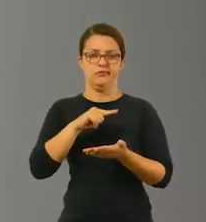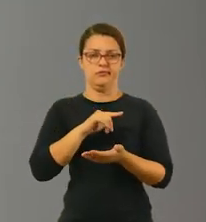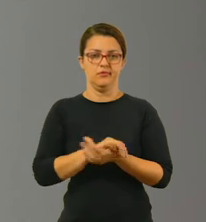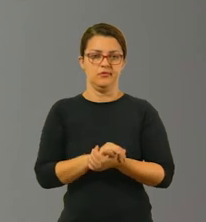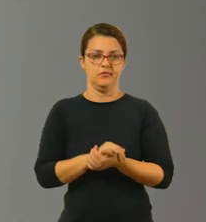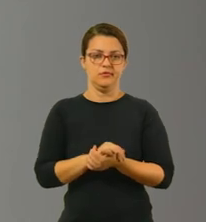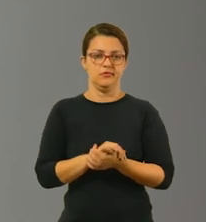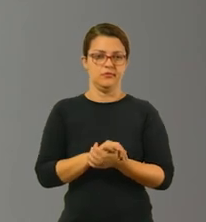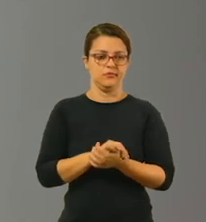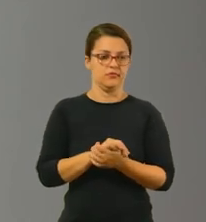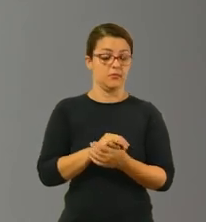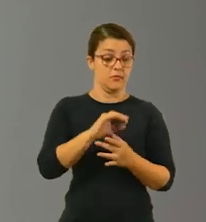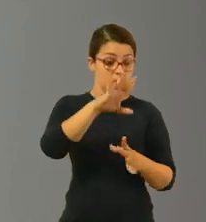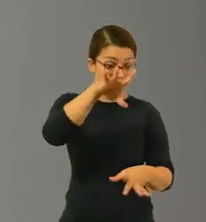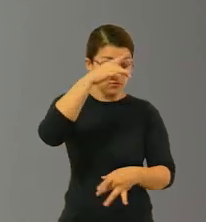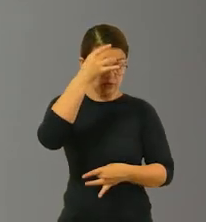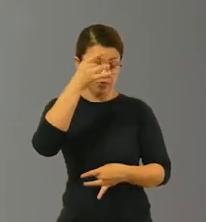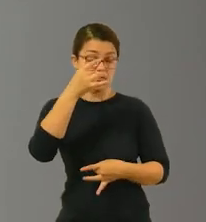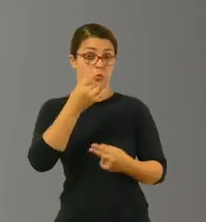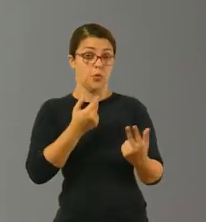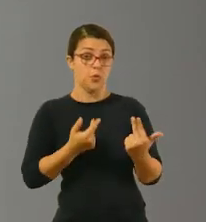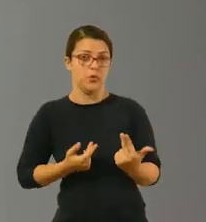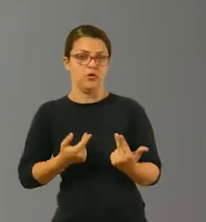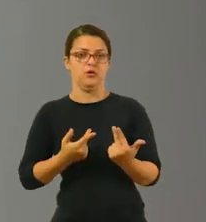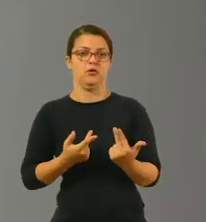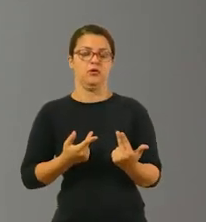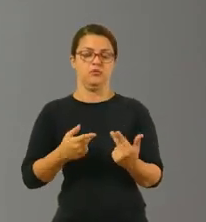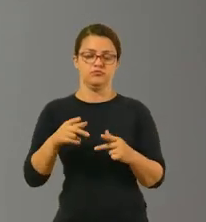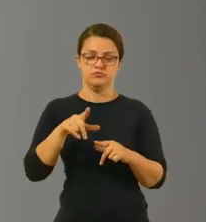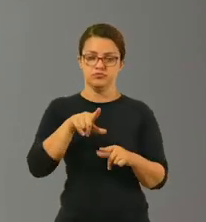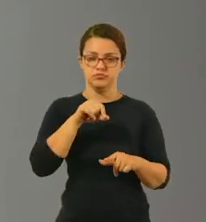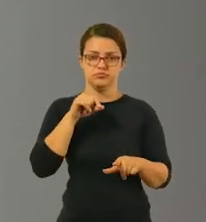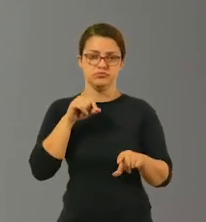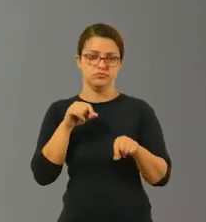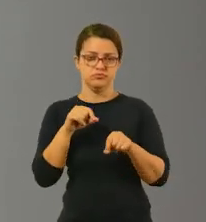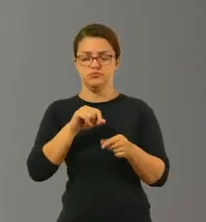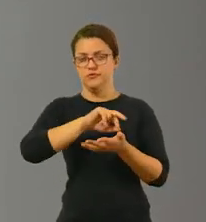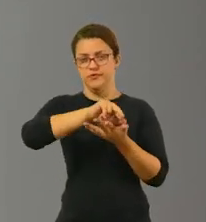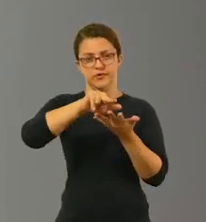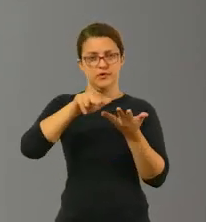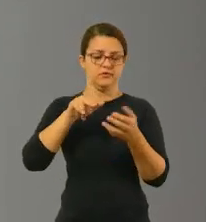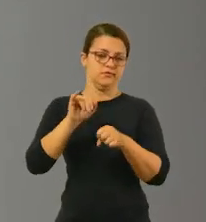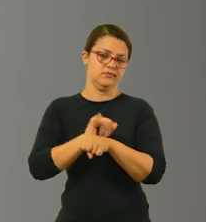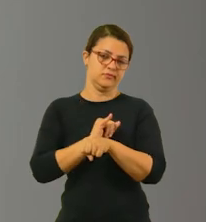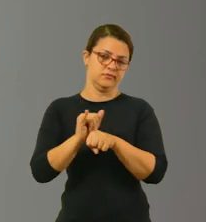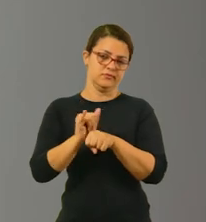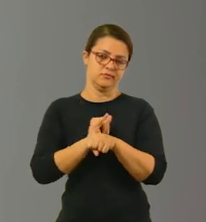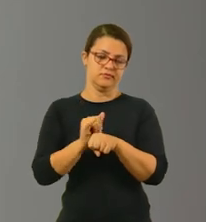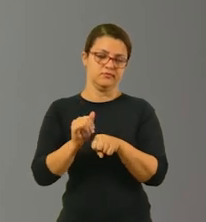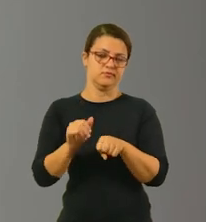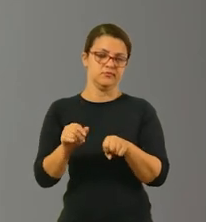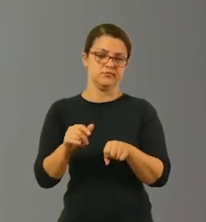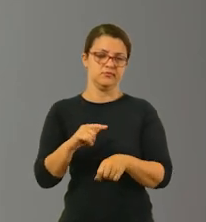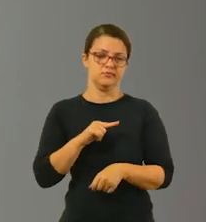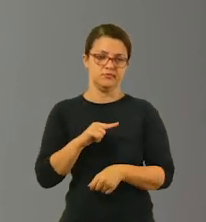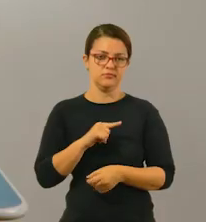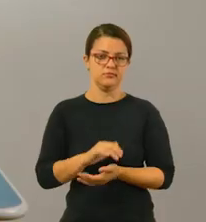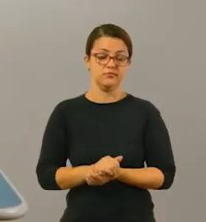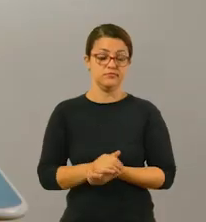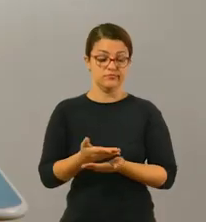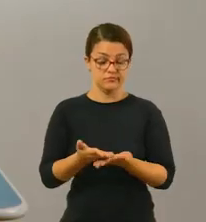Que é a parte de você poder imitar o colega fazendo também a parte que for sorteada, e entre outros. Tá bom?